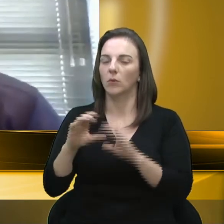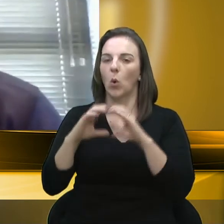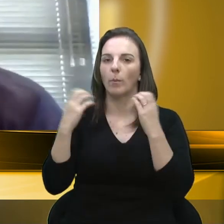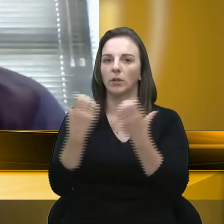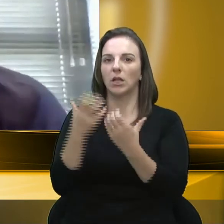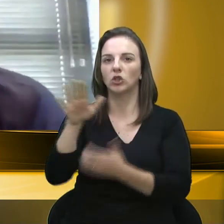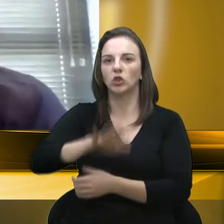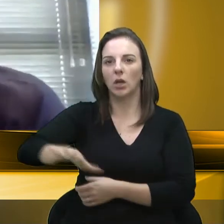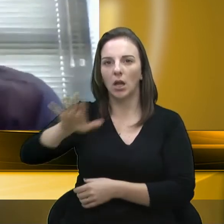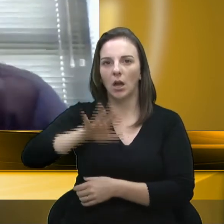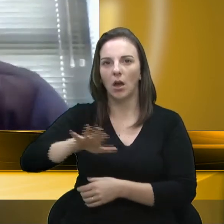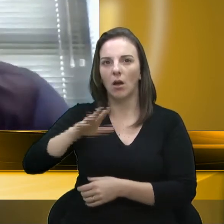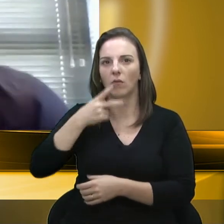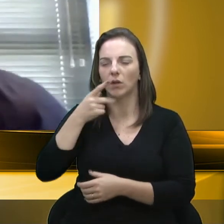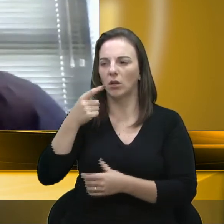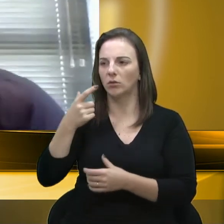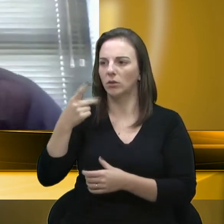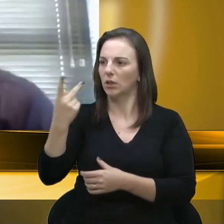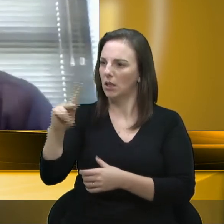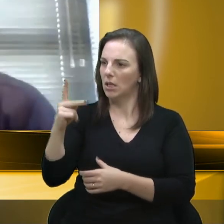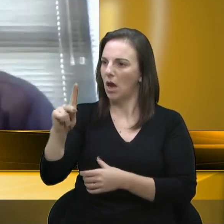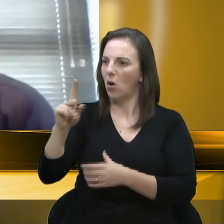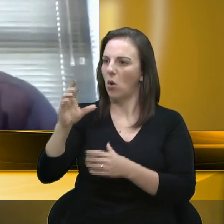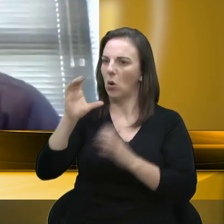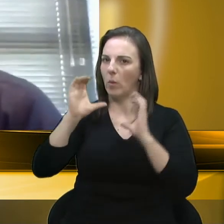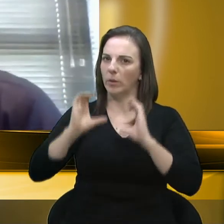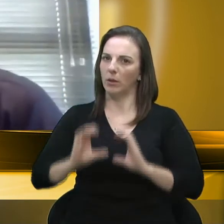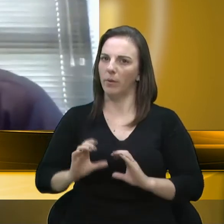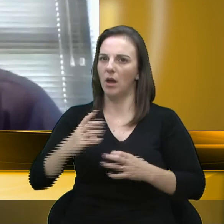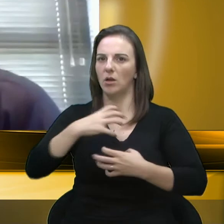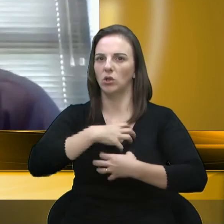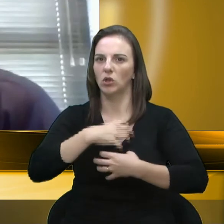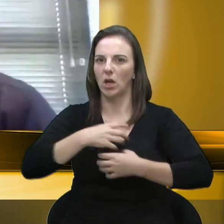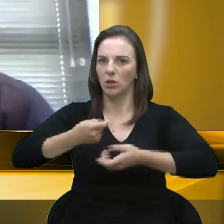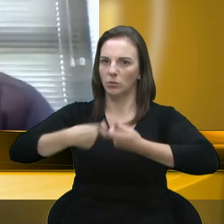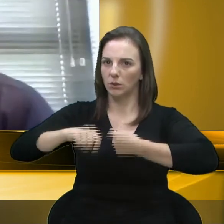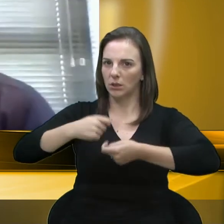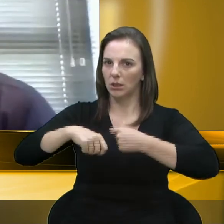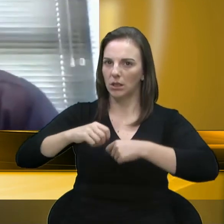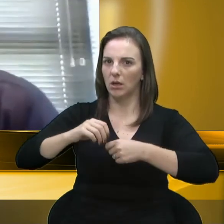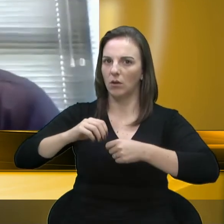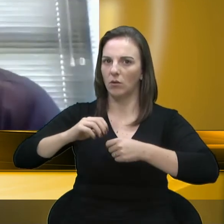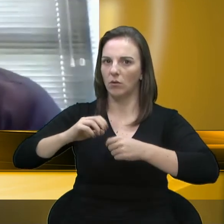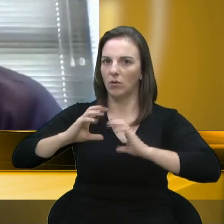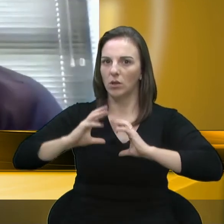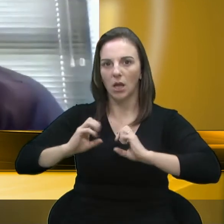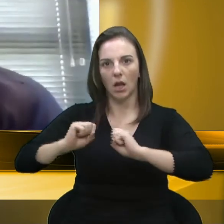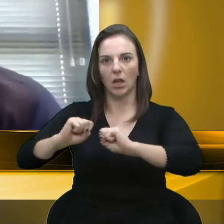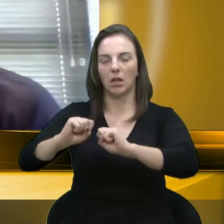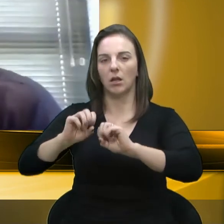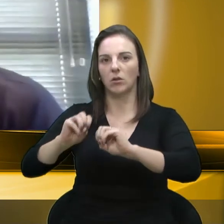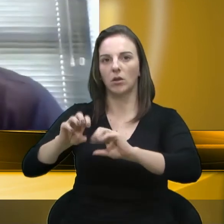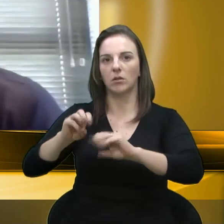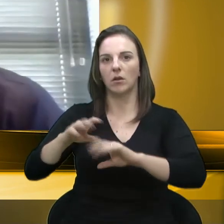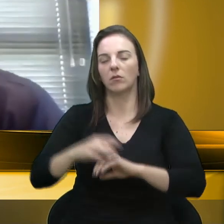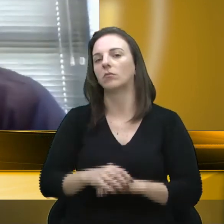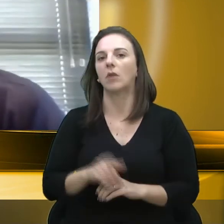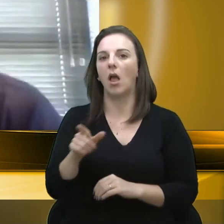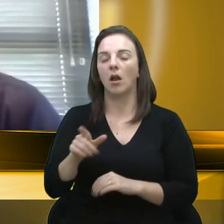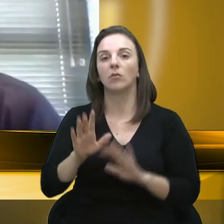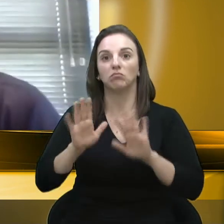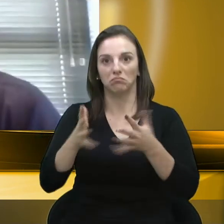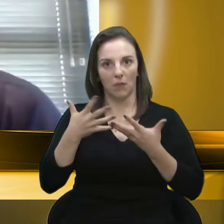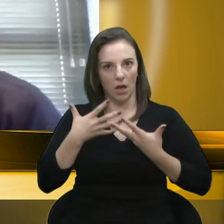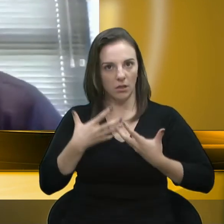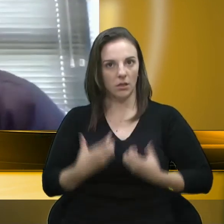do seu comportamento, enfim, da sua forma de gerir a Secretaria da Educação. E ela prontamente aceitou a